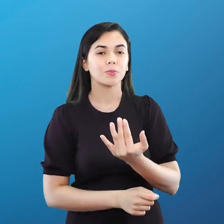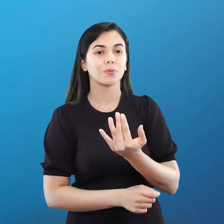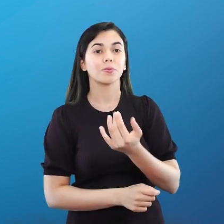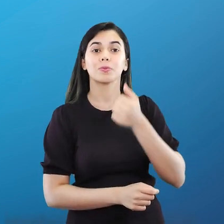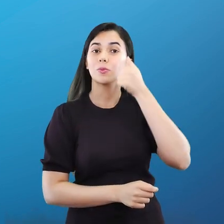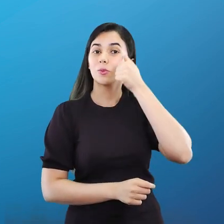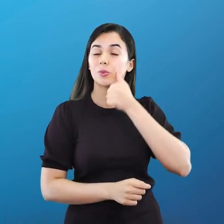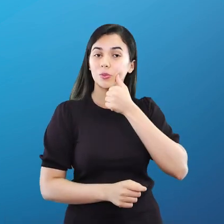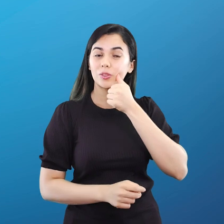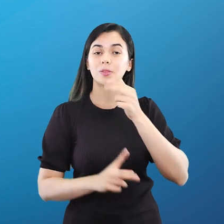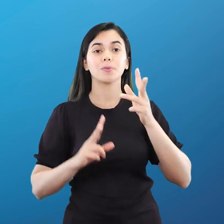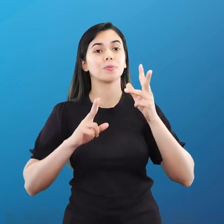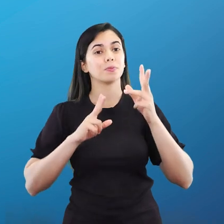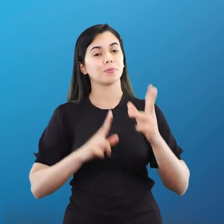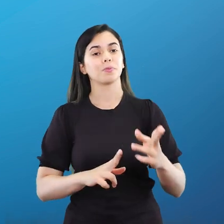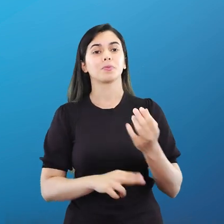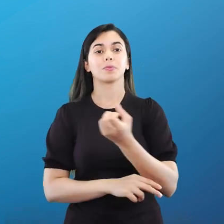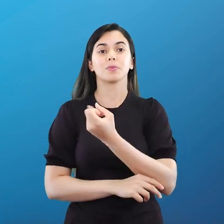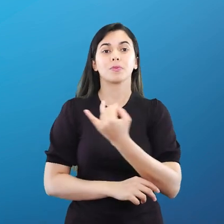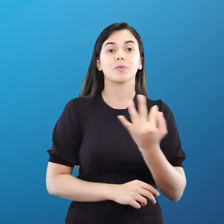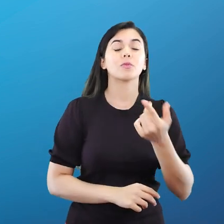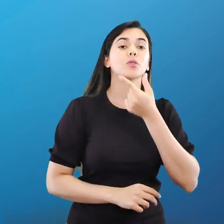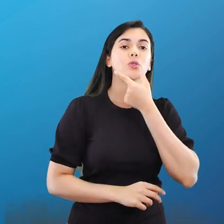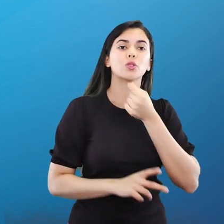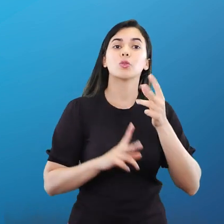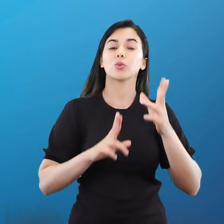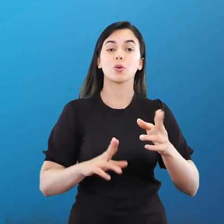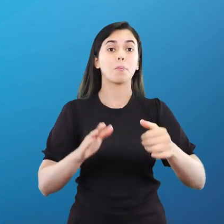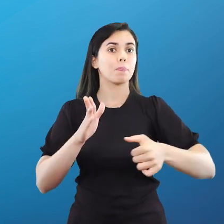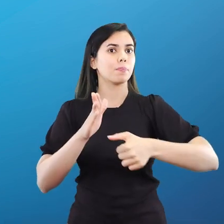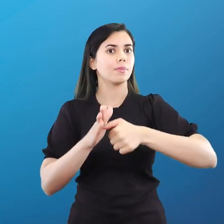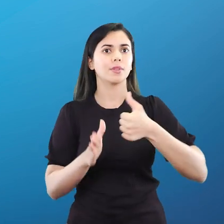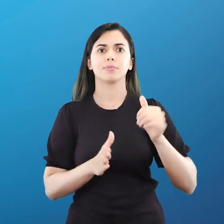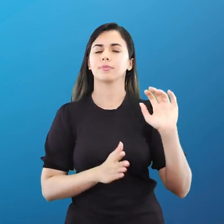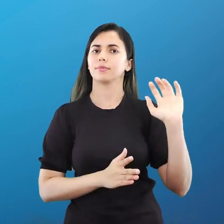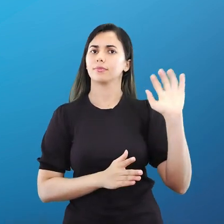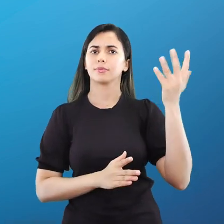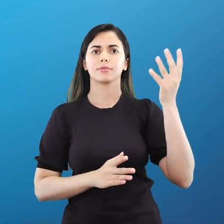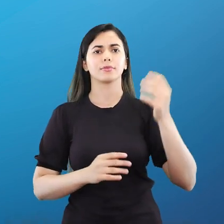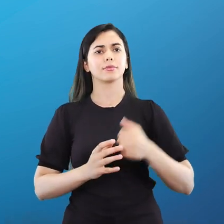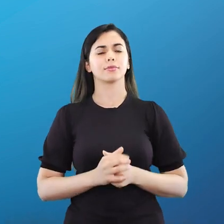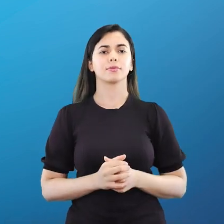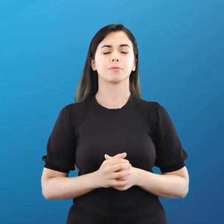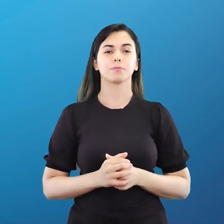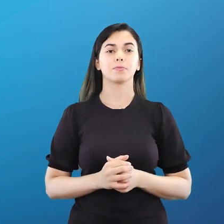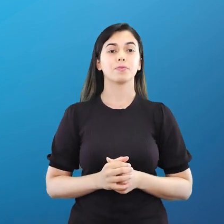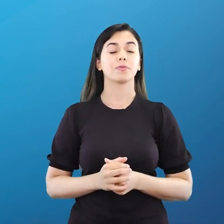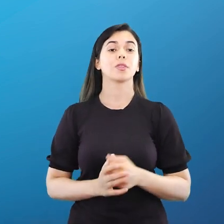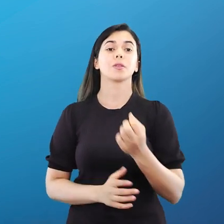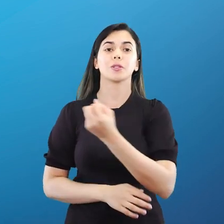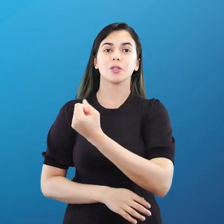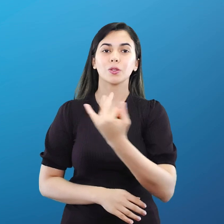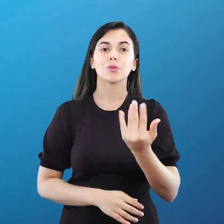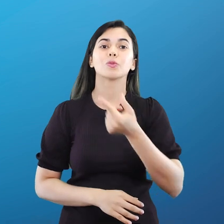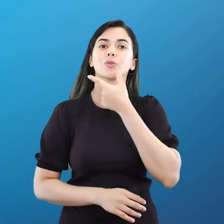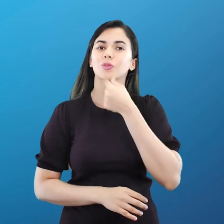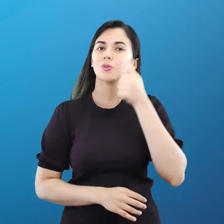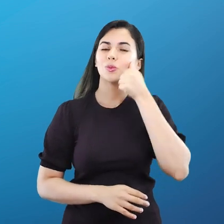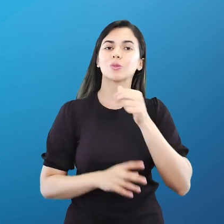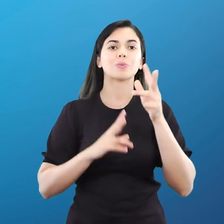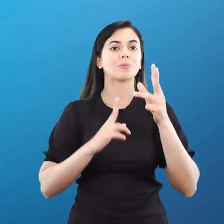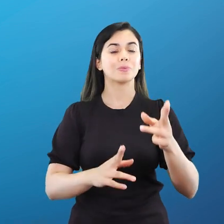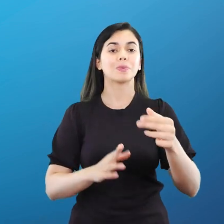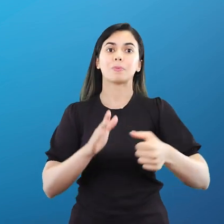sexo feminino, serão do sexo masculino. Então é a primeira vez na história que a gente tem aí o mesmo número, tá?